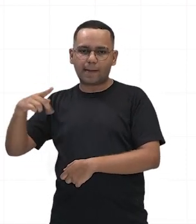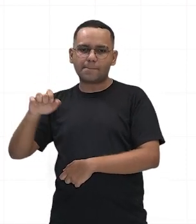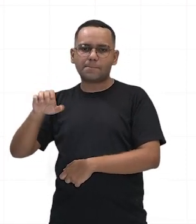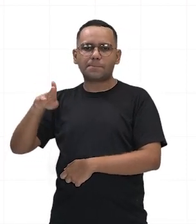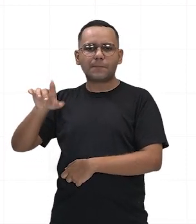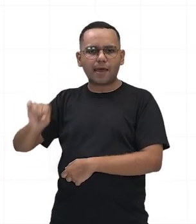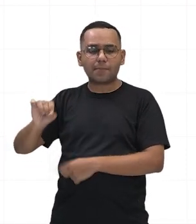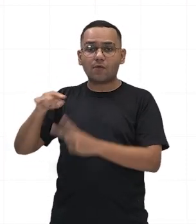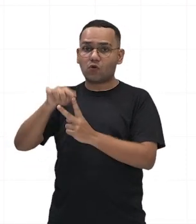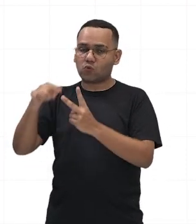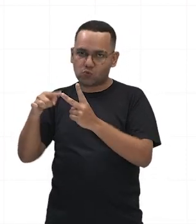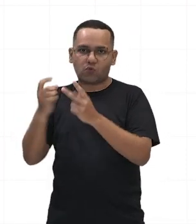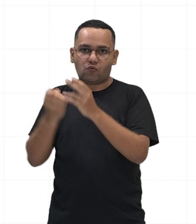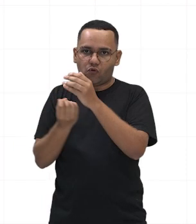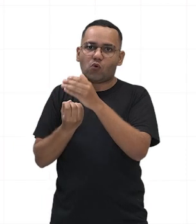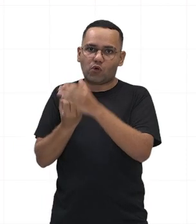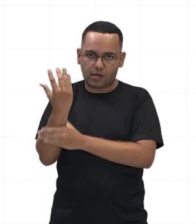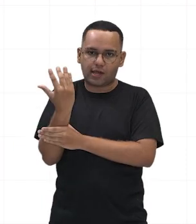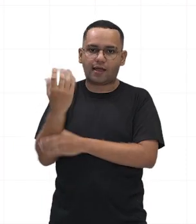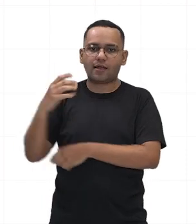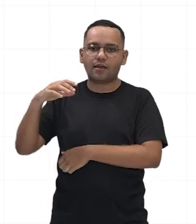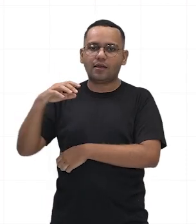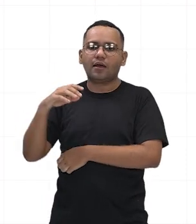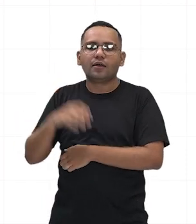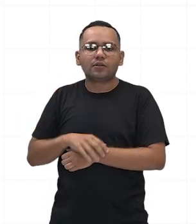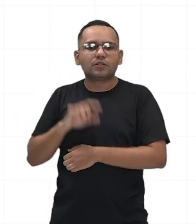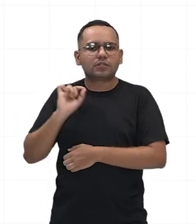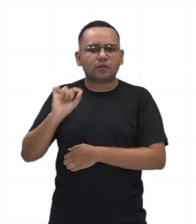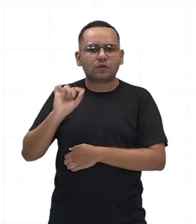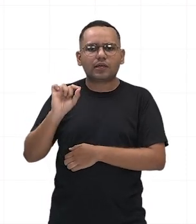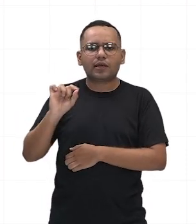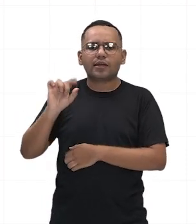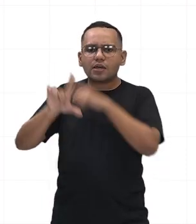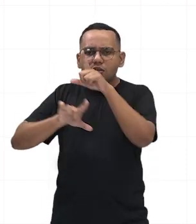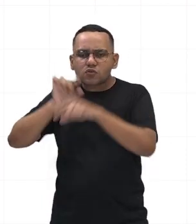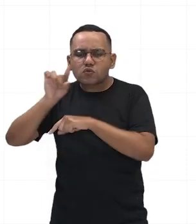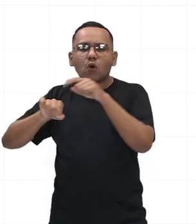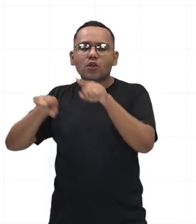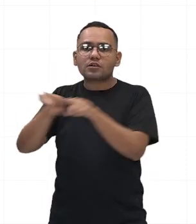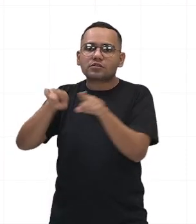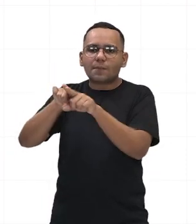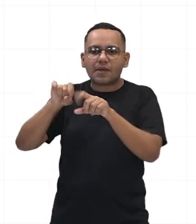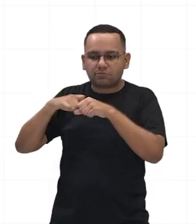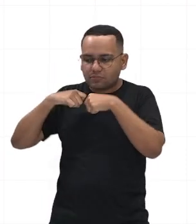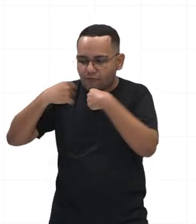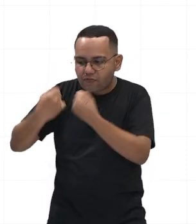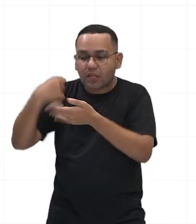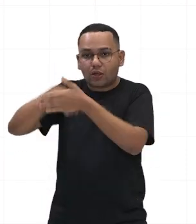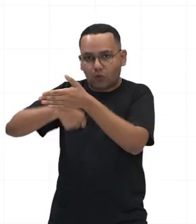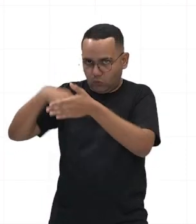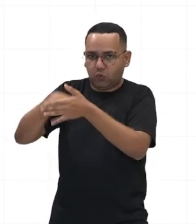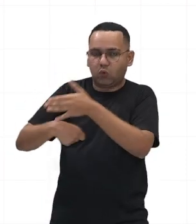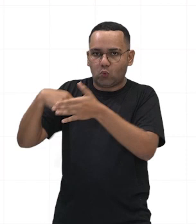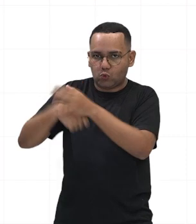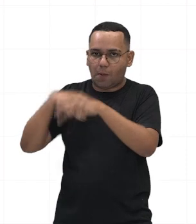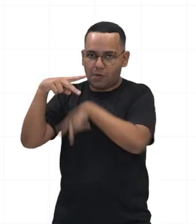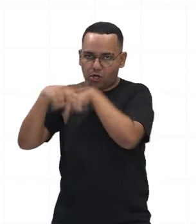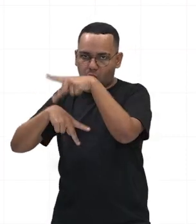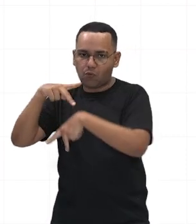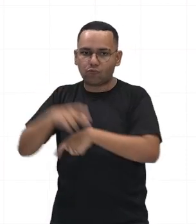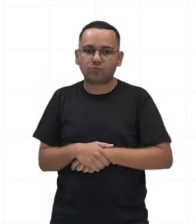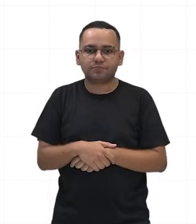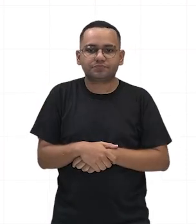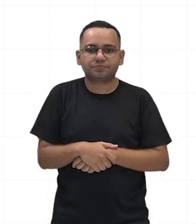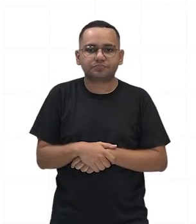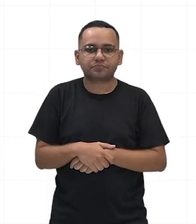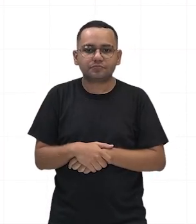tomadas visando a defesa dos interesses da plebe. Os principais tribunos da plebe foram os irmãos